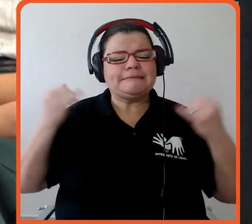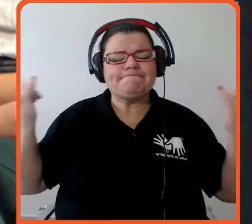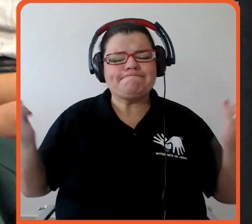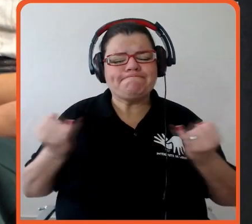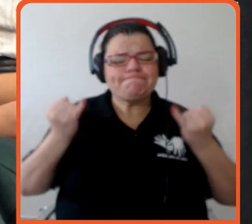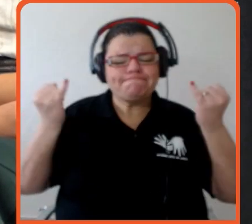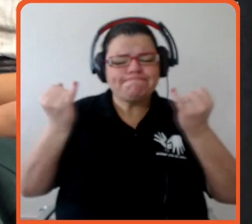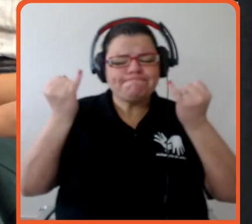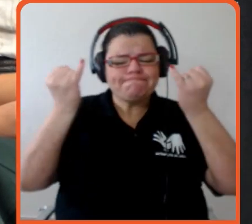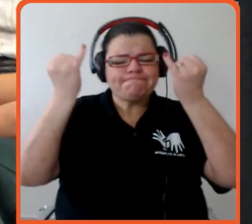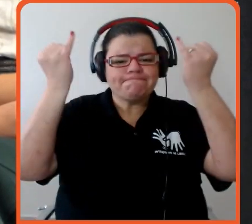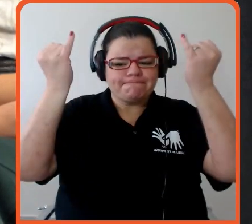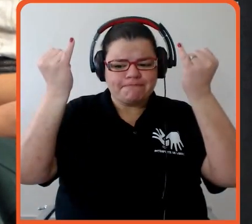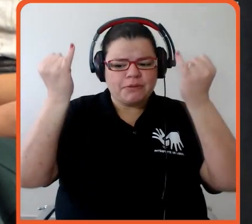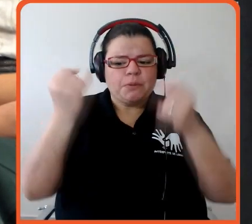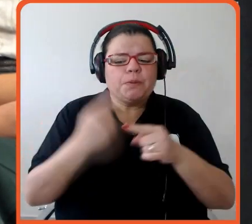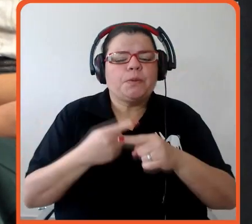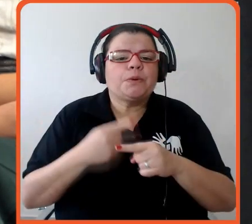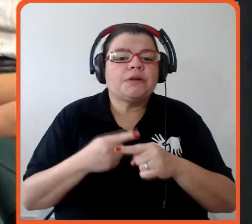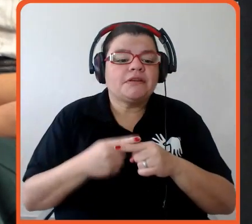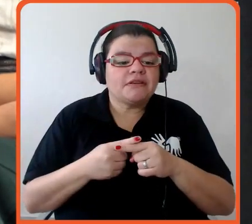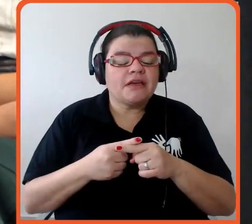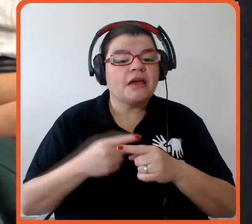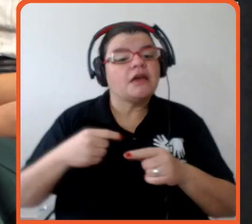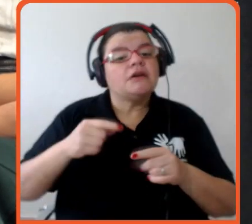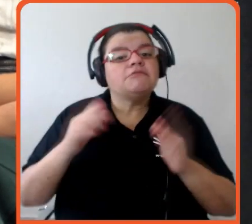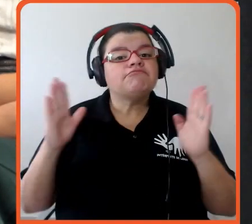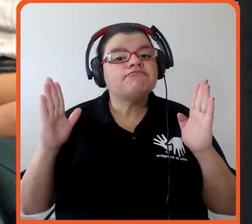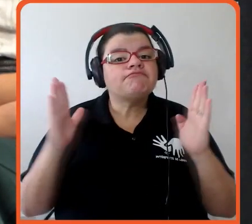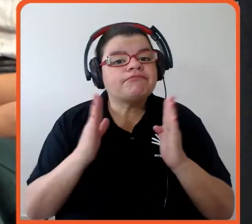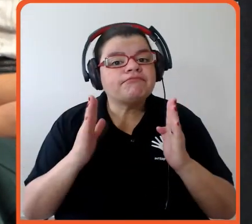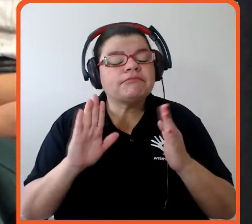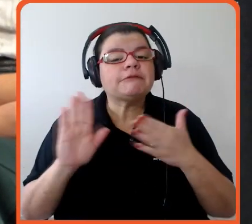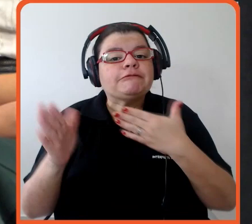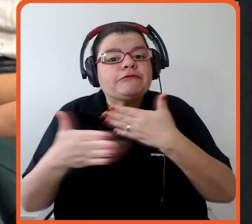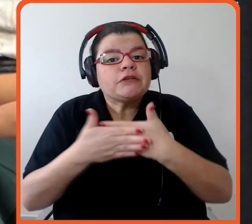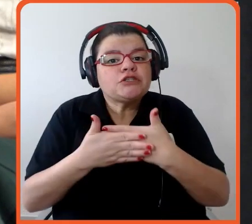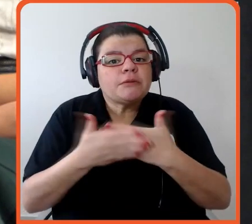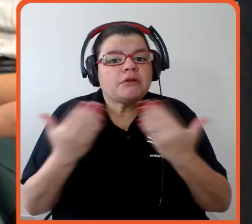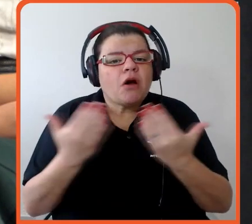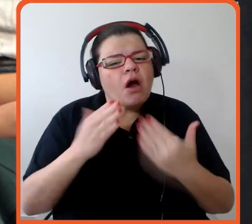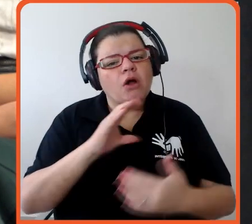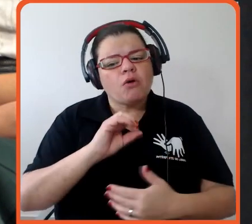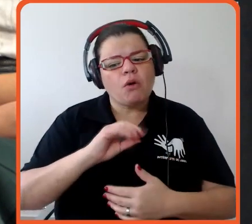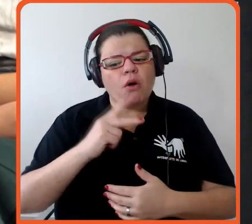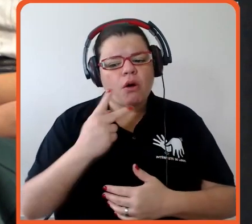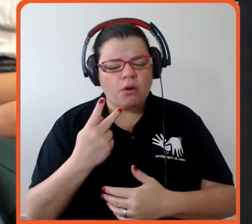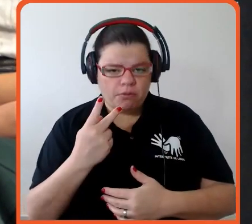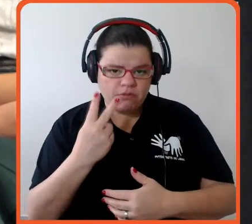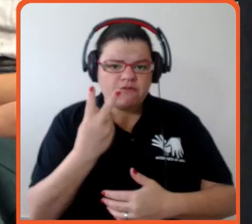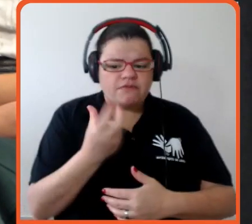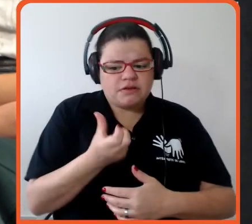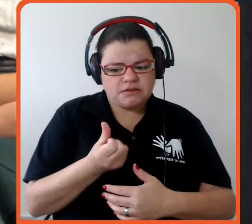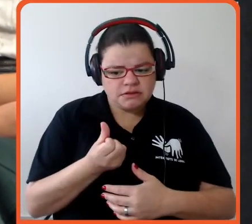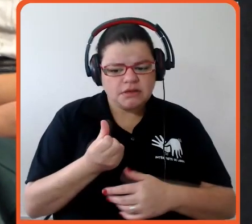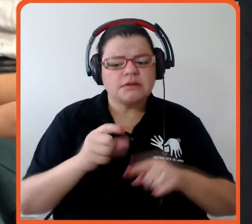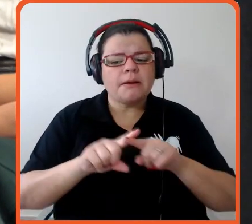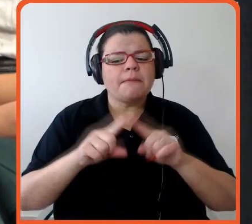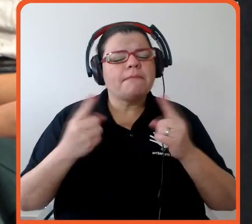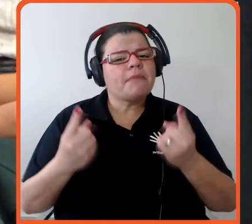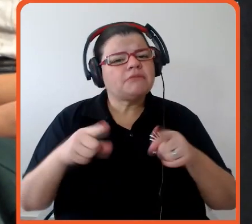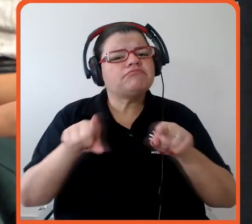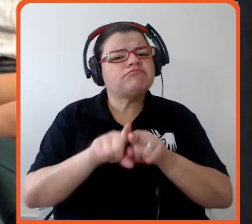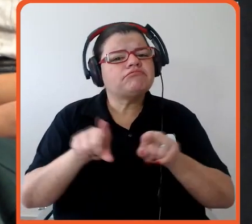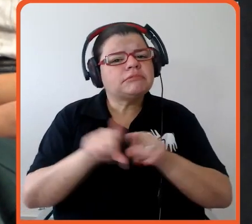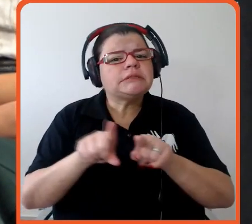sobre esse fechamento então e as percepções, não só, é claro, do que aconteceu, mas aterrissando aqui